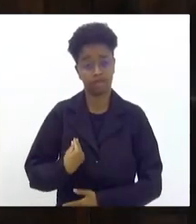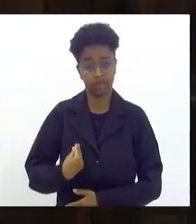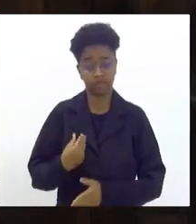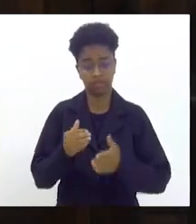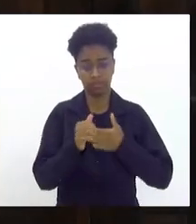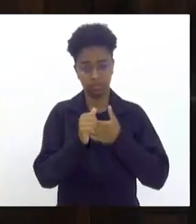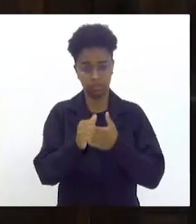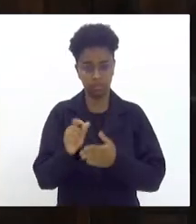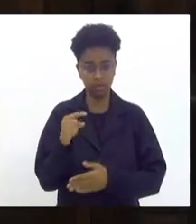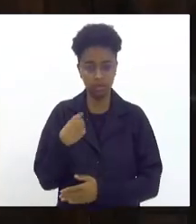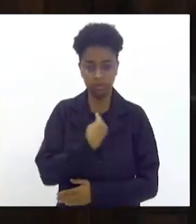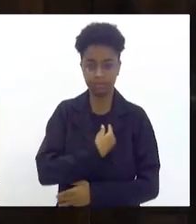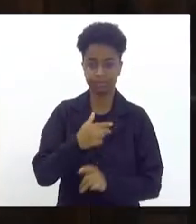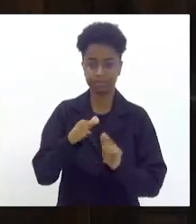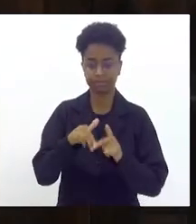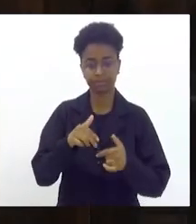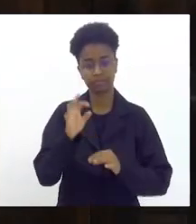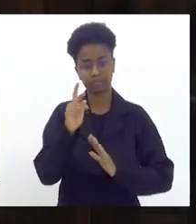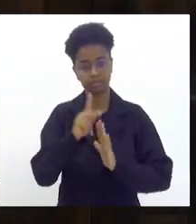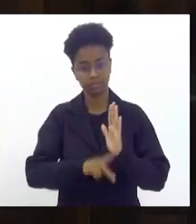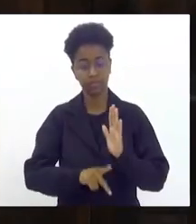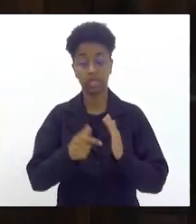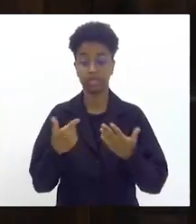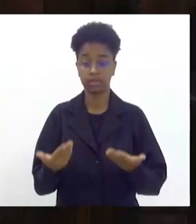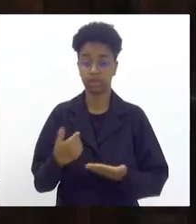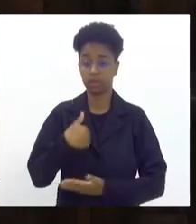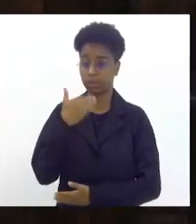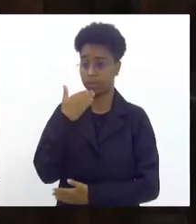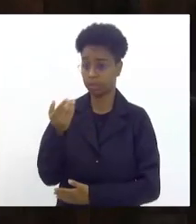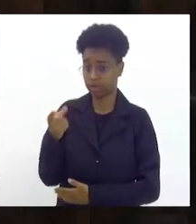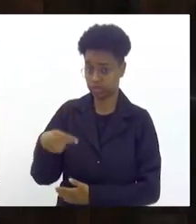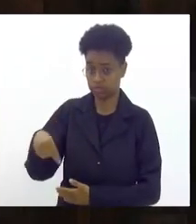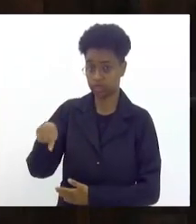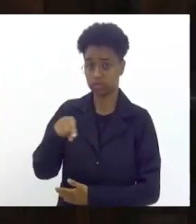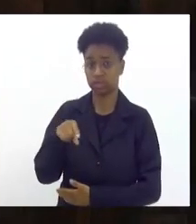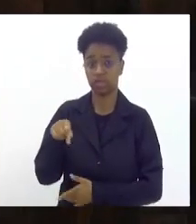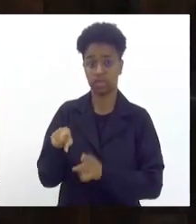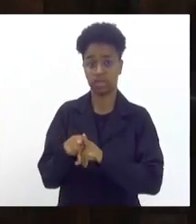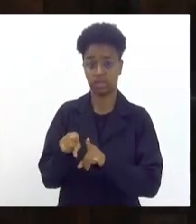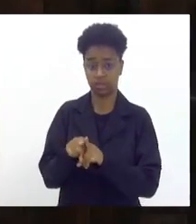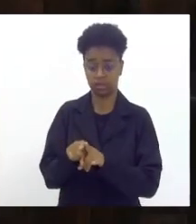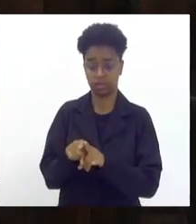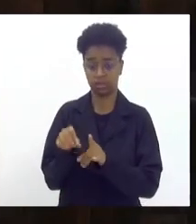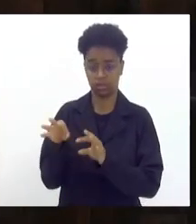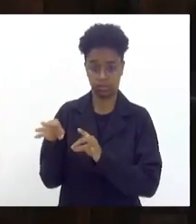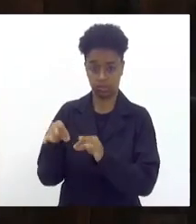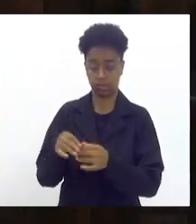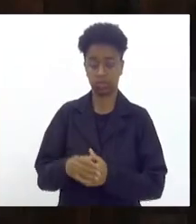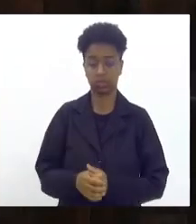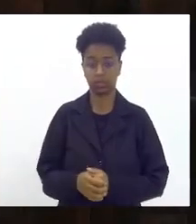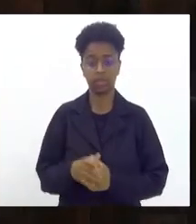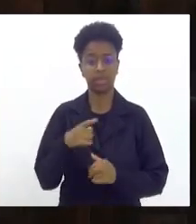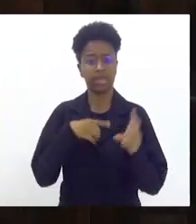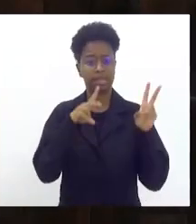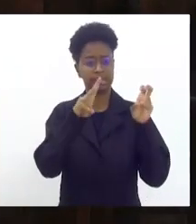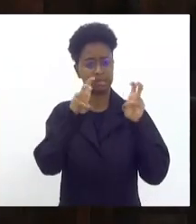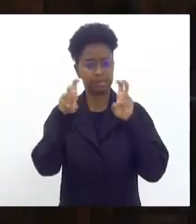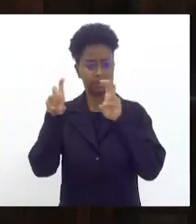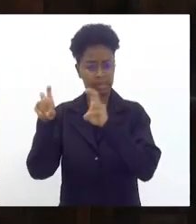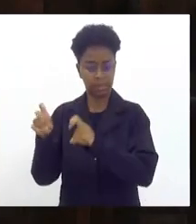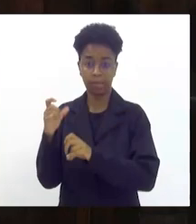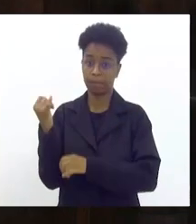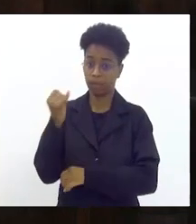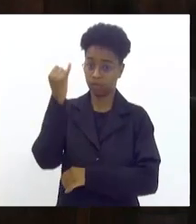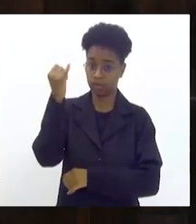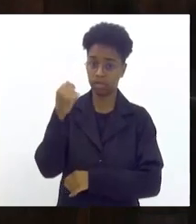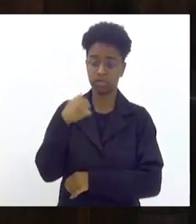projetos e aí a solicitação que eu peço aos senhores e à senhora é que você falou de vários temas aqui que são muito importantes, eu